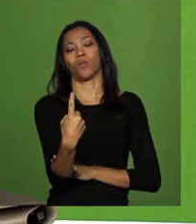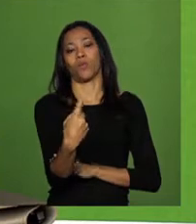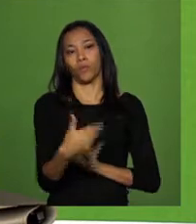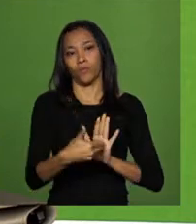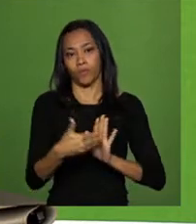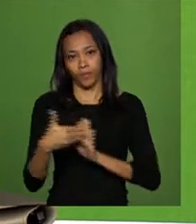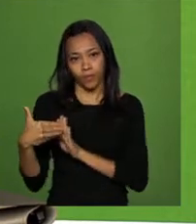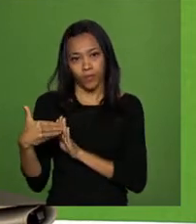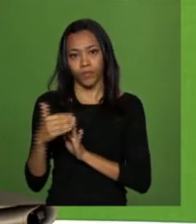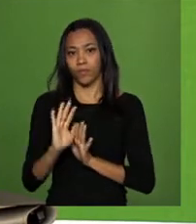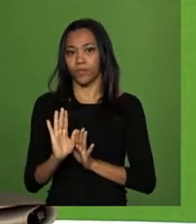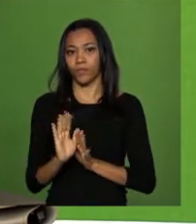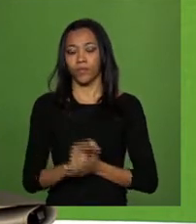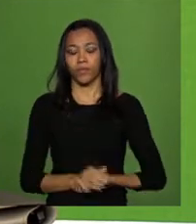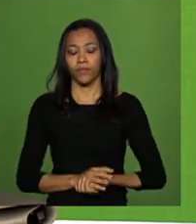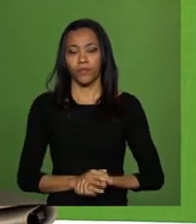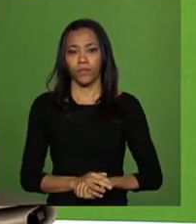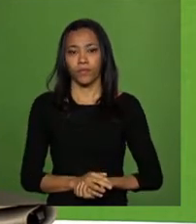Ministra,